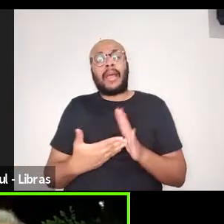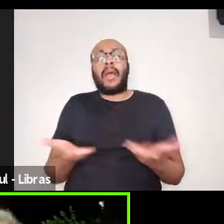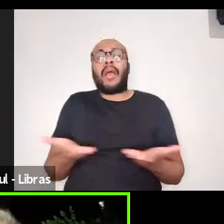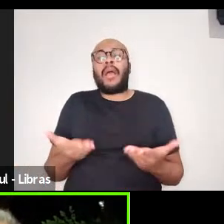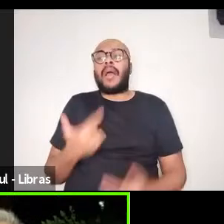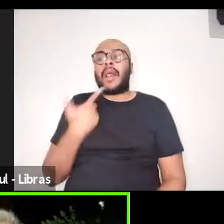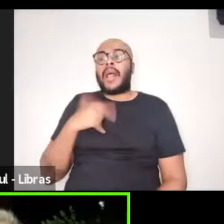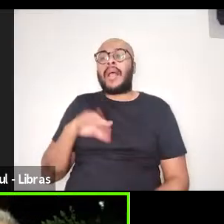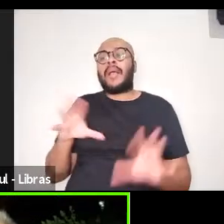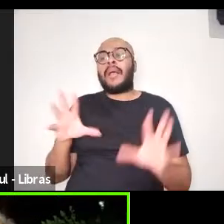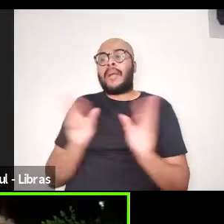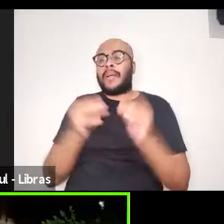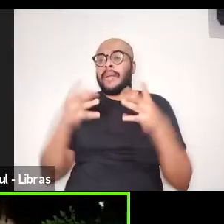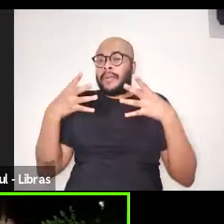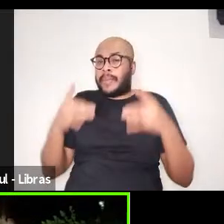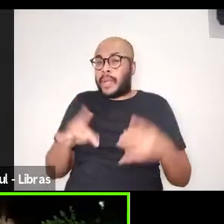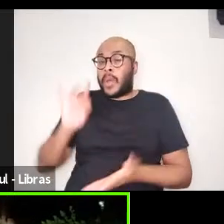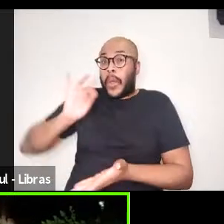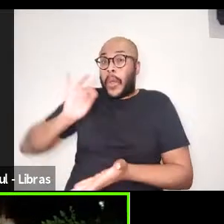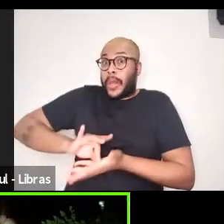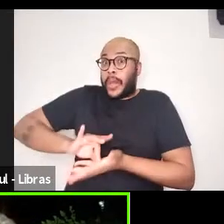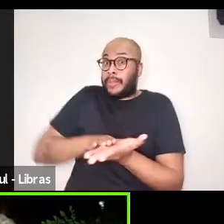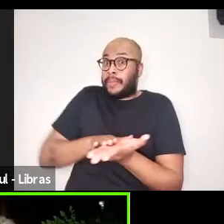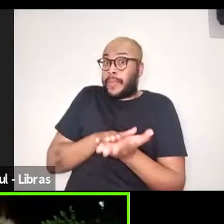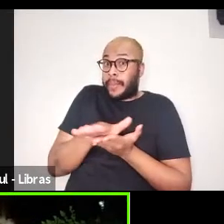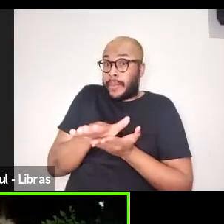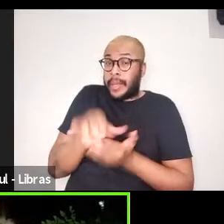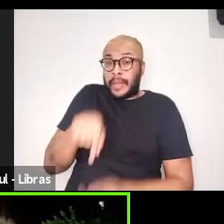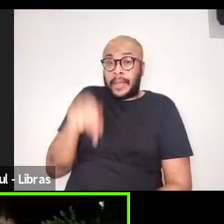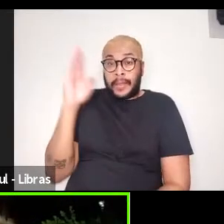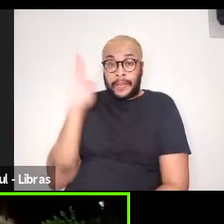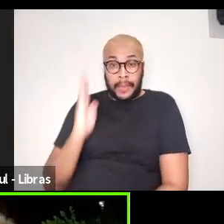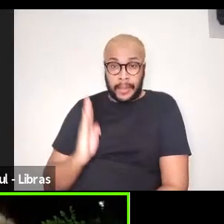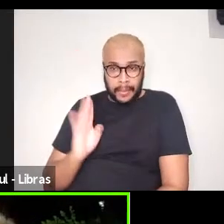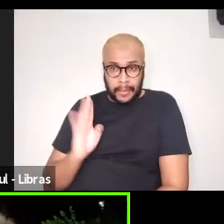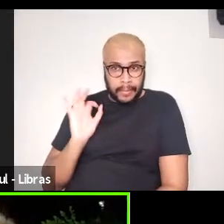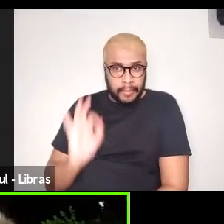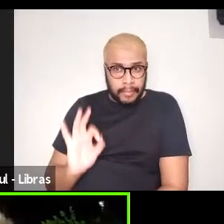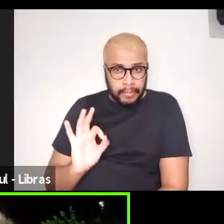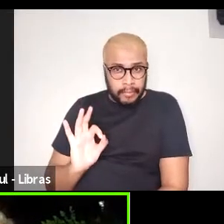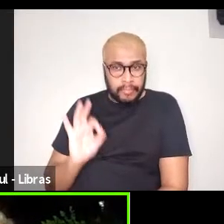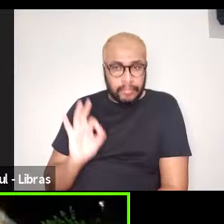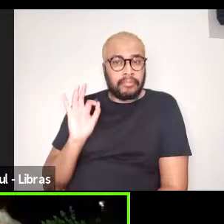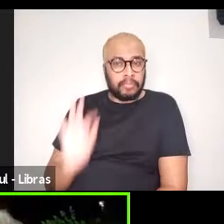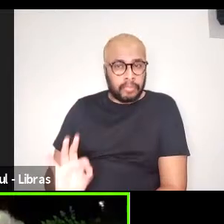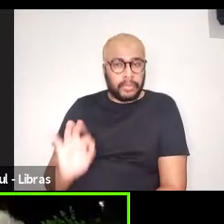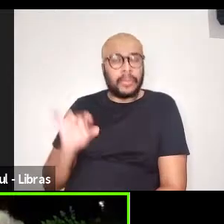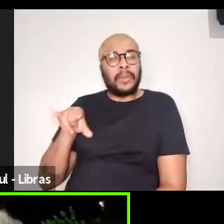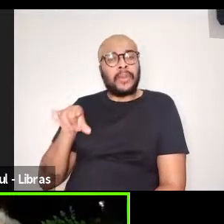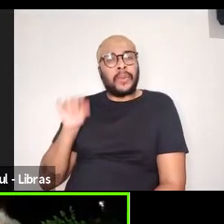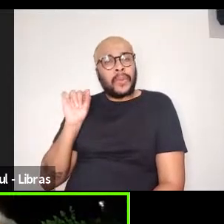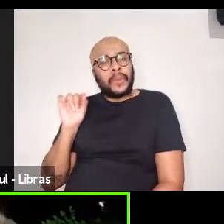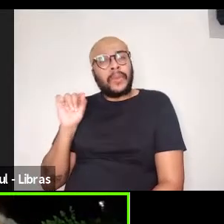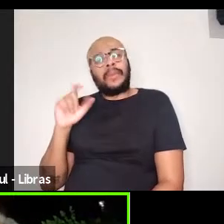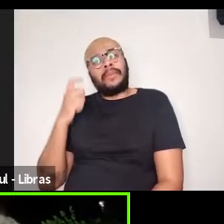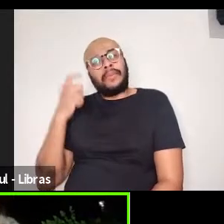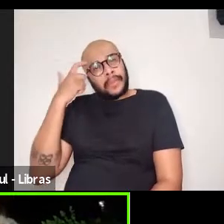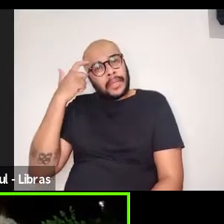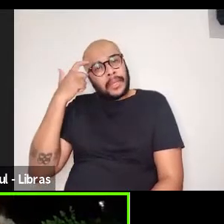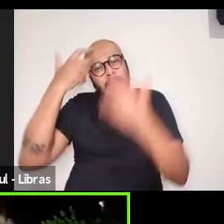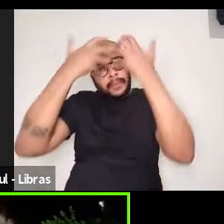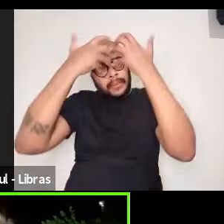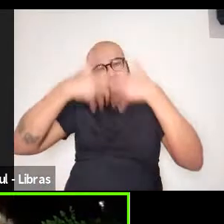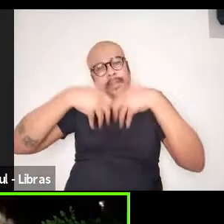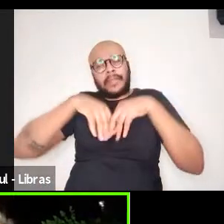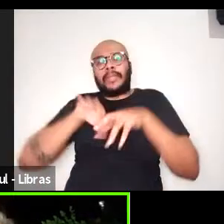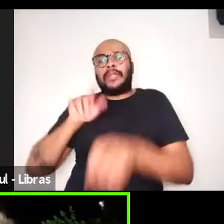livros originais publicados no Brasil, escolhidos a dedo com a ajuda dos GTs da